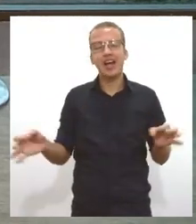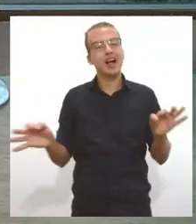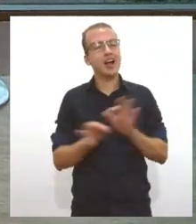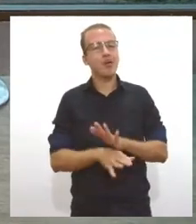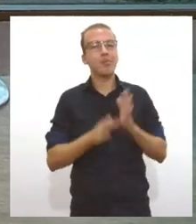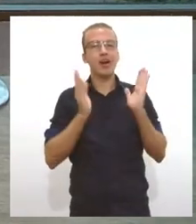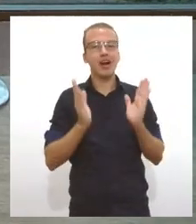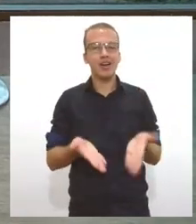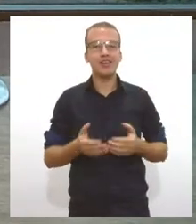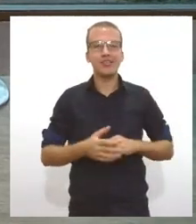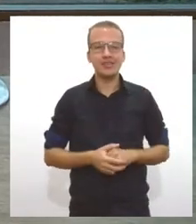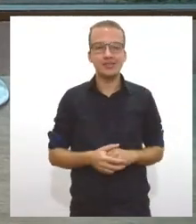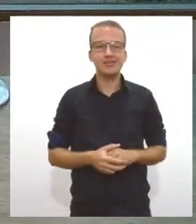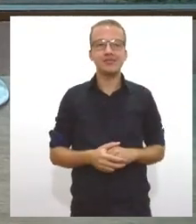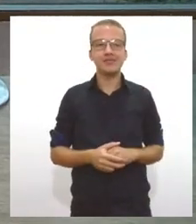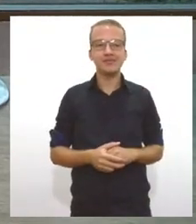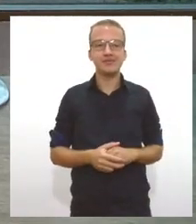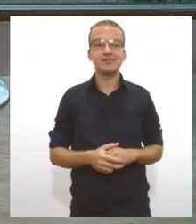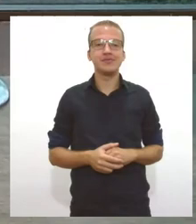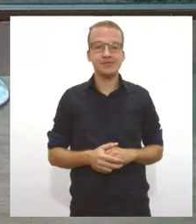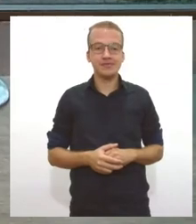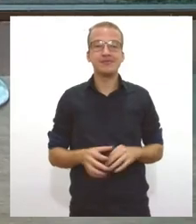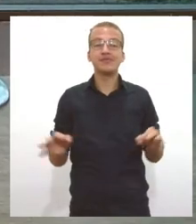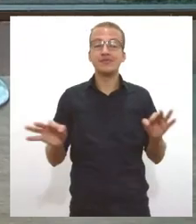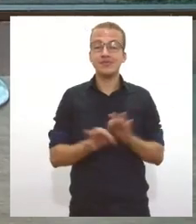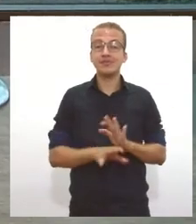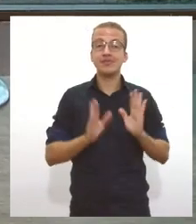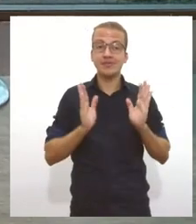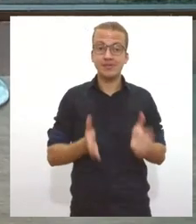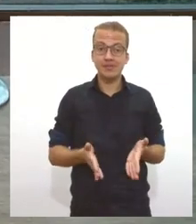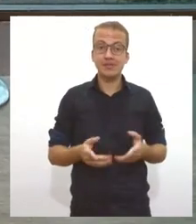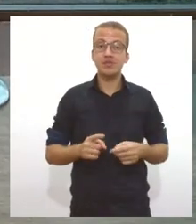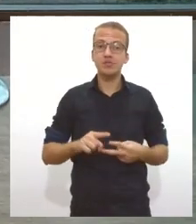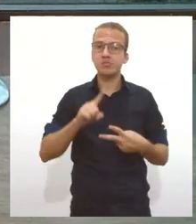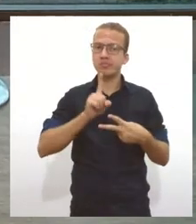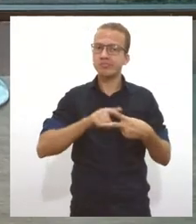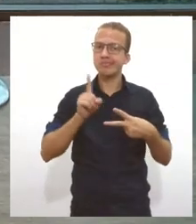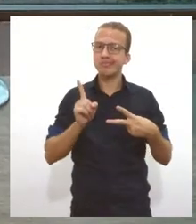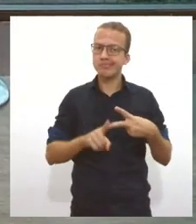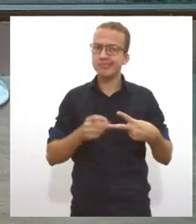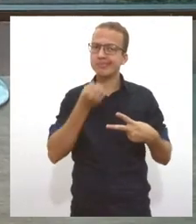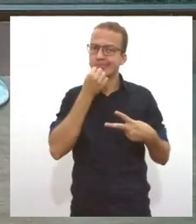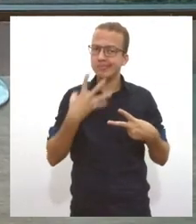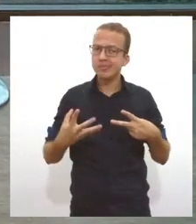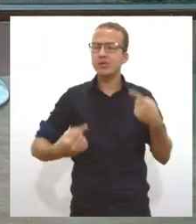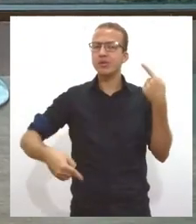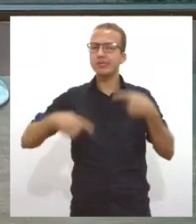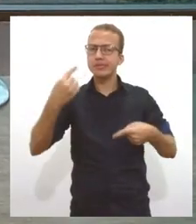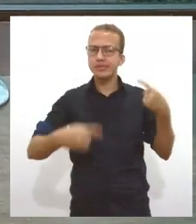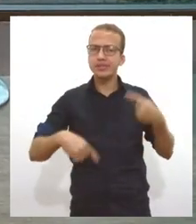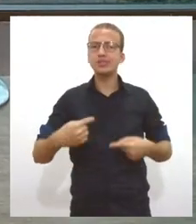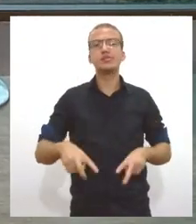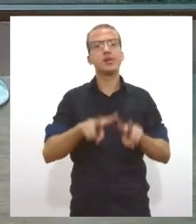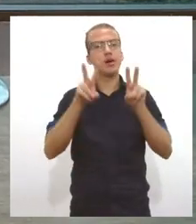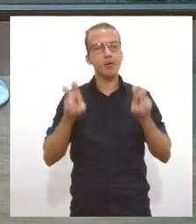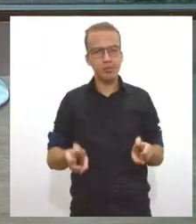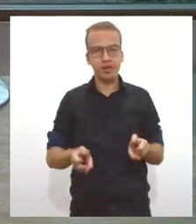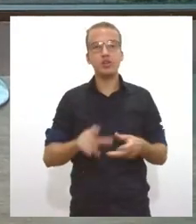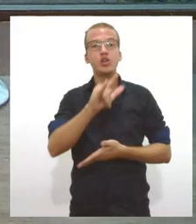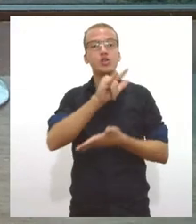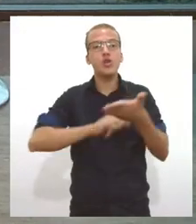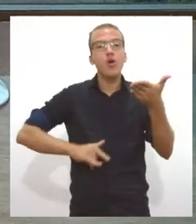de hoje praticamente terminando o programa de hoje com duas boas desculpas quer dizer com excelente discussão sobre o licenciamento pode ou não